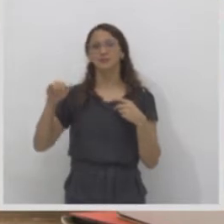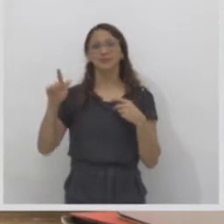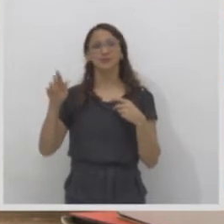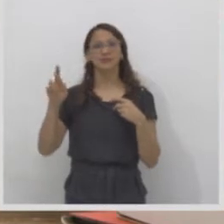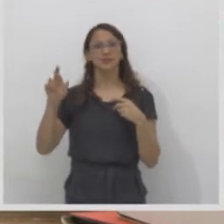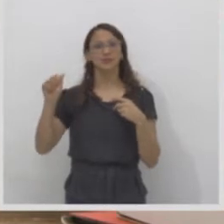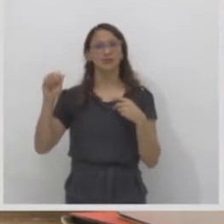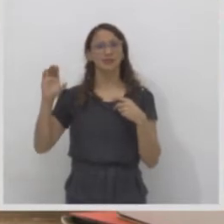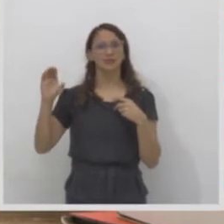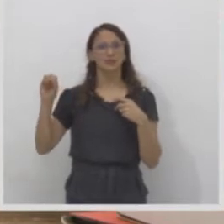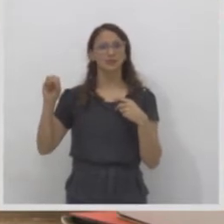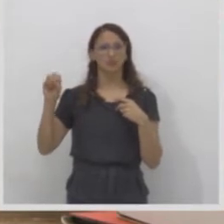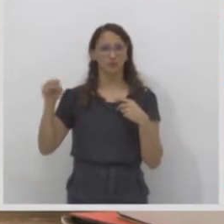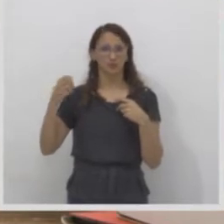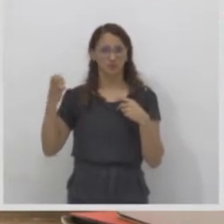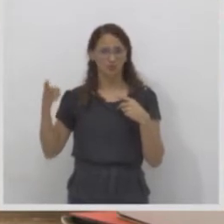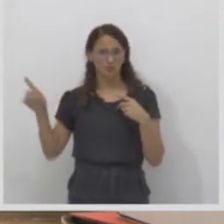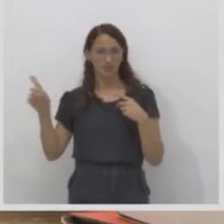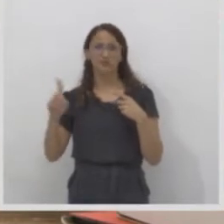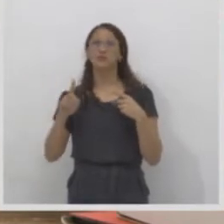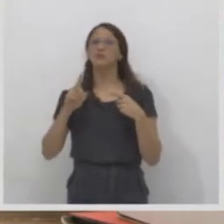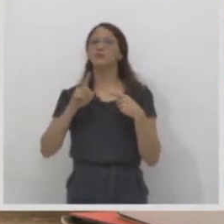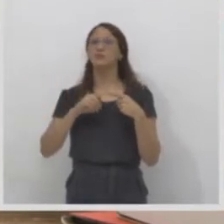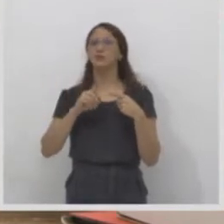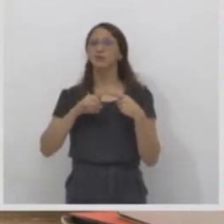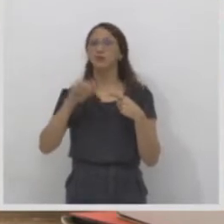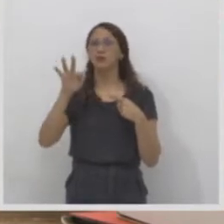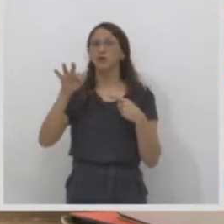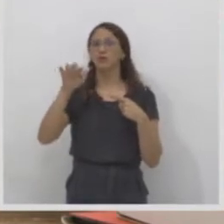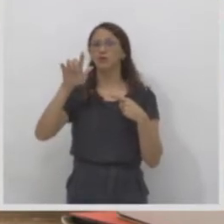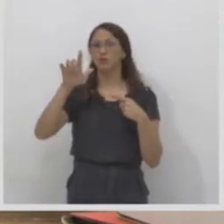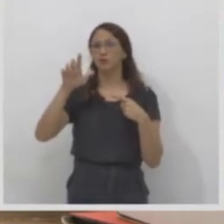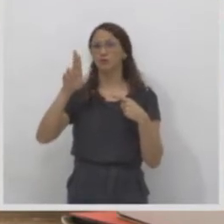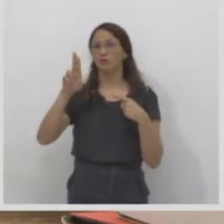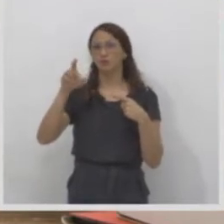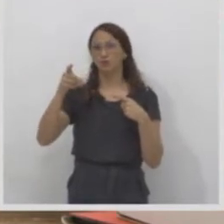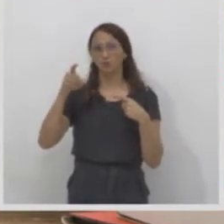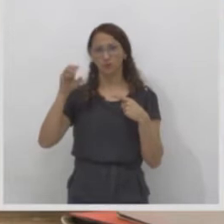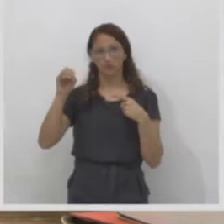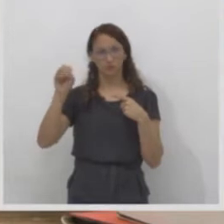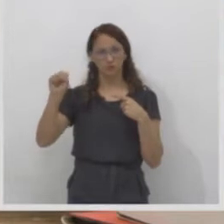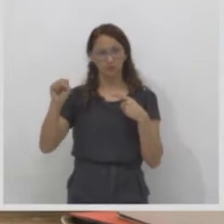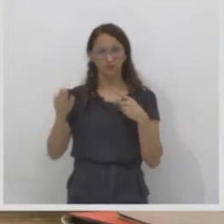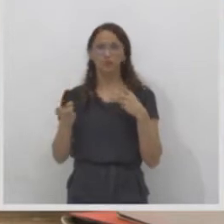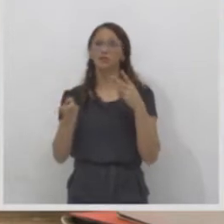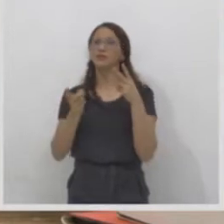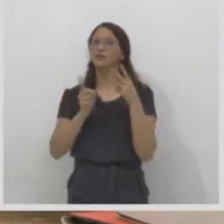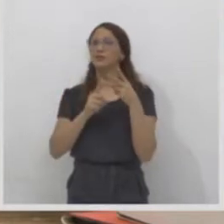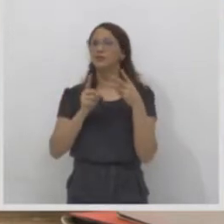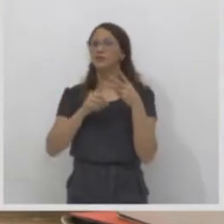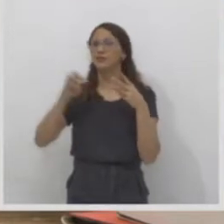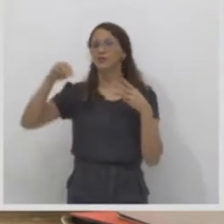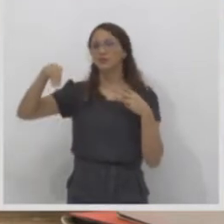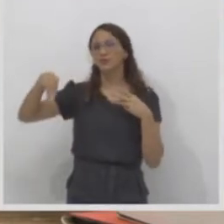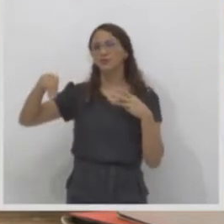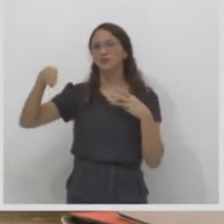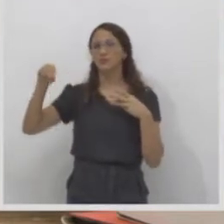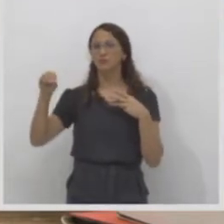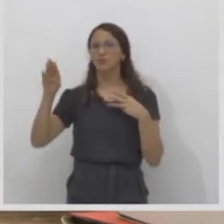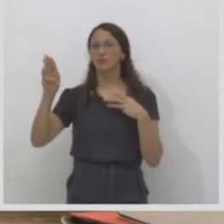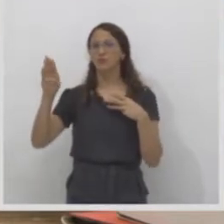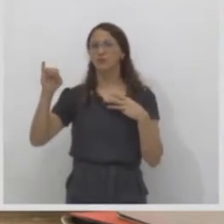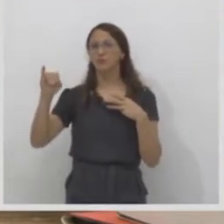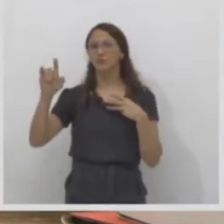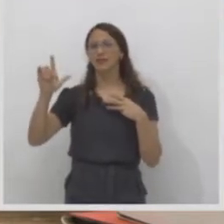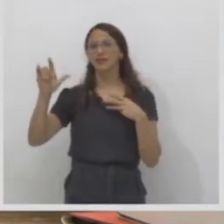mobilidade populacional. Mobilidade, móvel, o que é automóvel? É algo que se move,